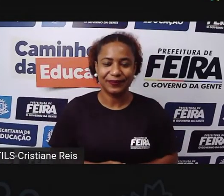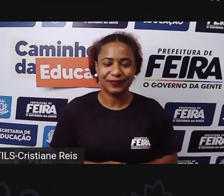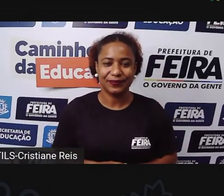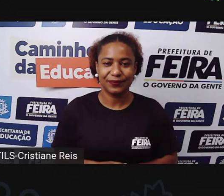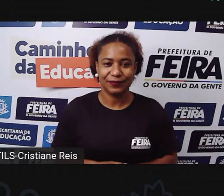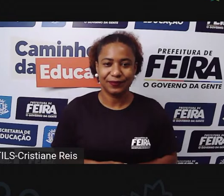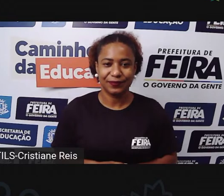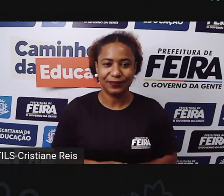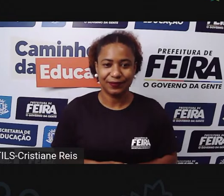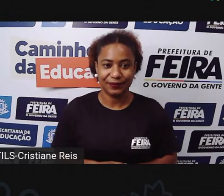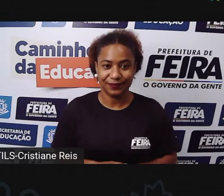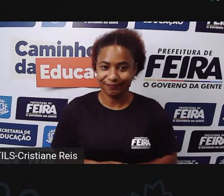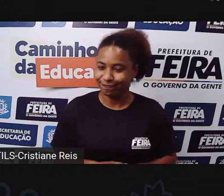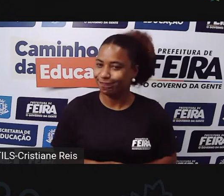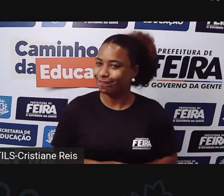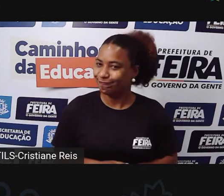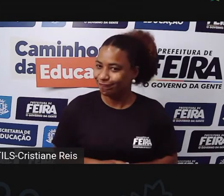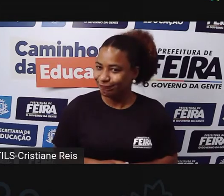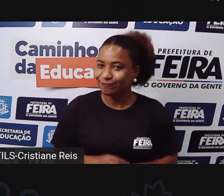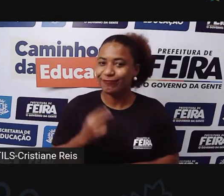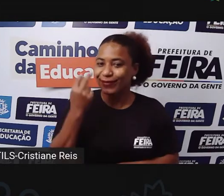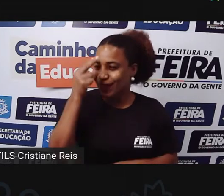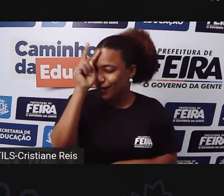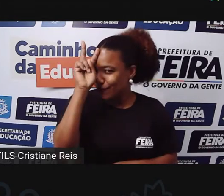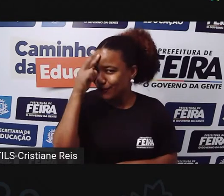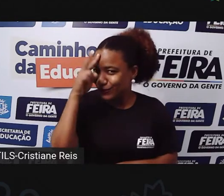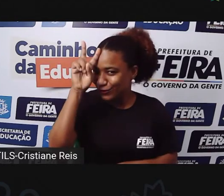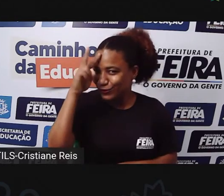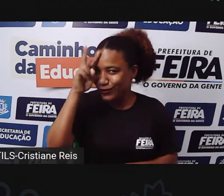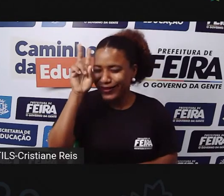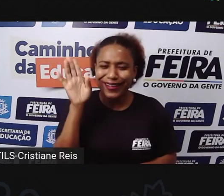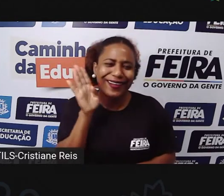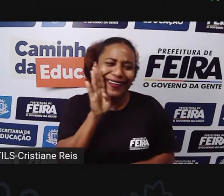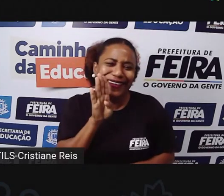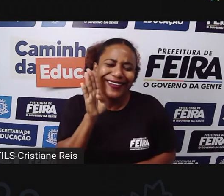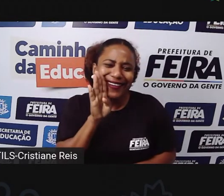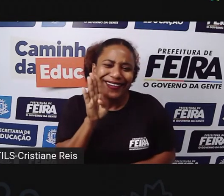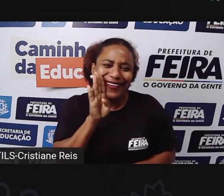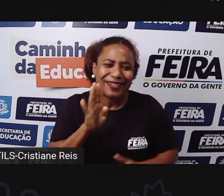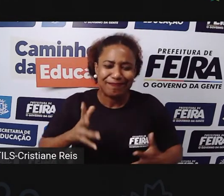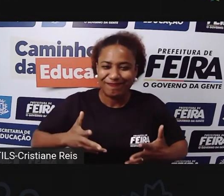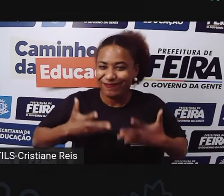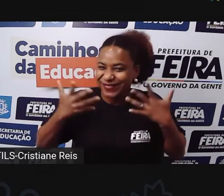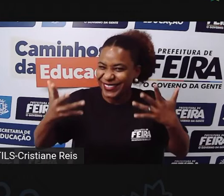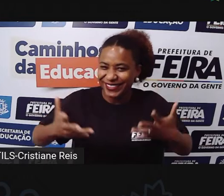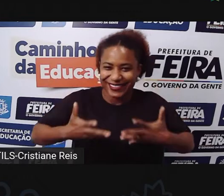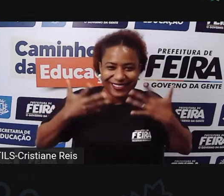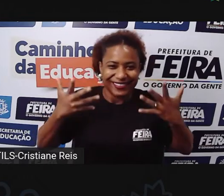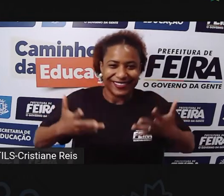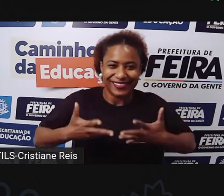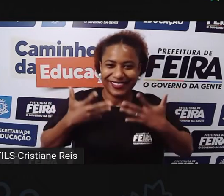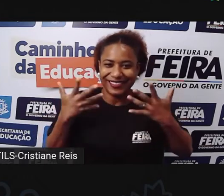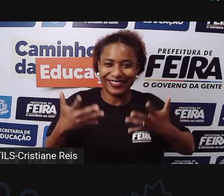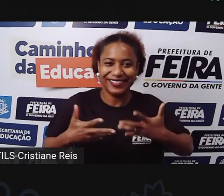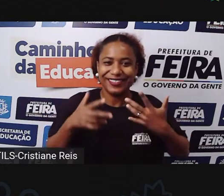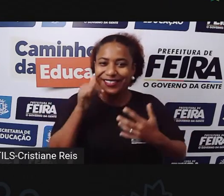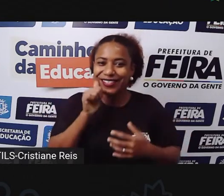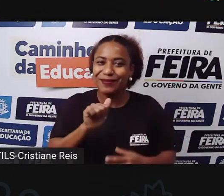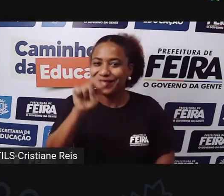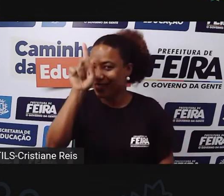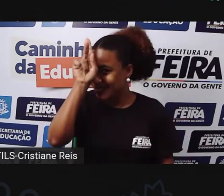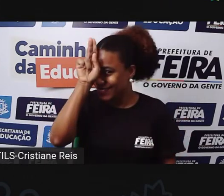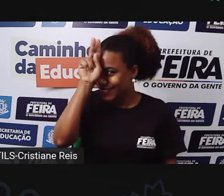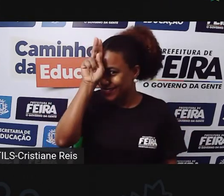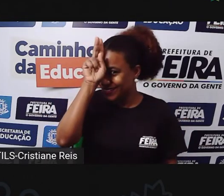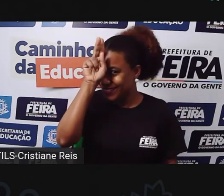É uma história bem legal, divertida, da dona baratinha. Quem aí já conhece a história da